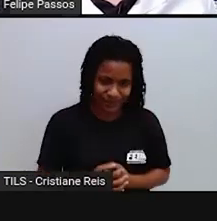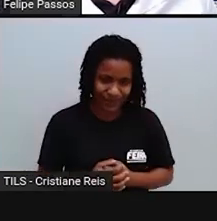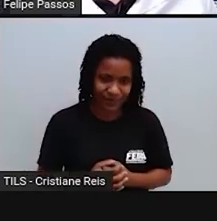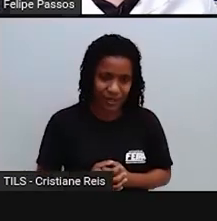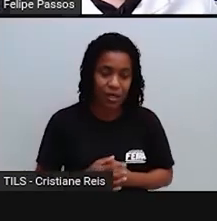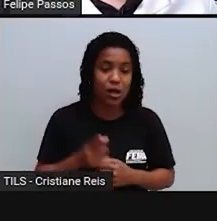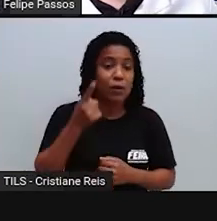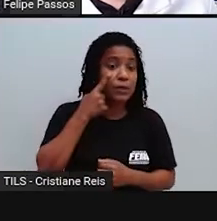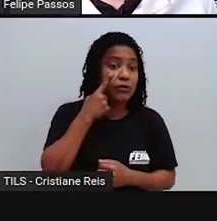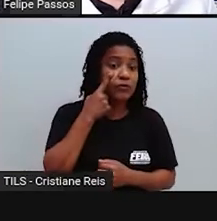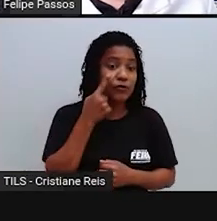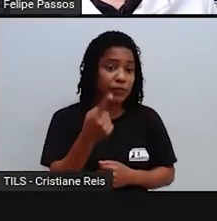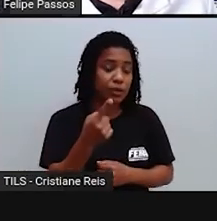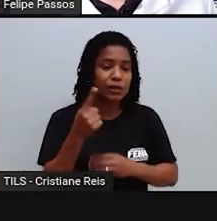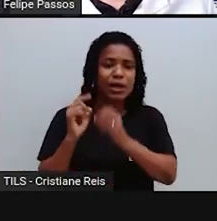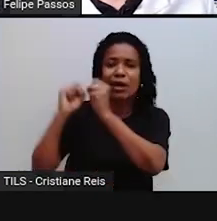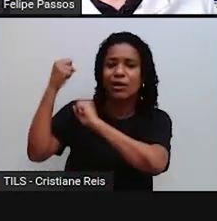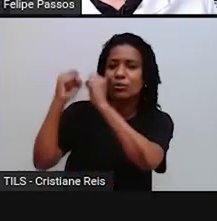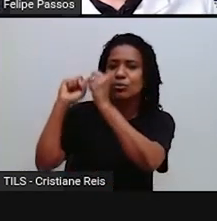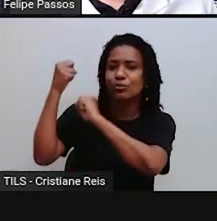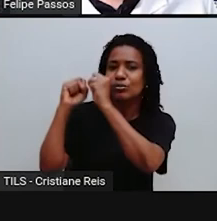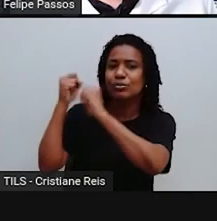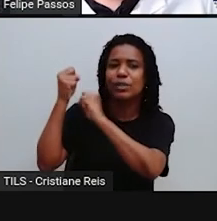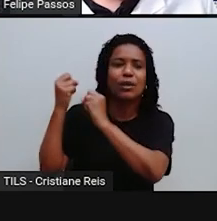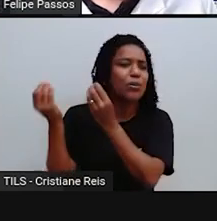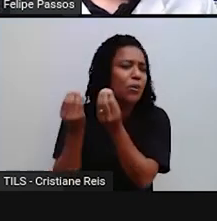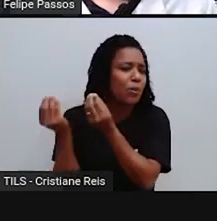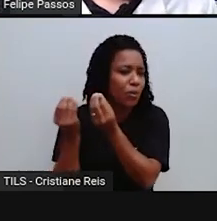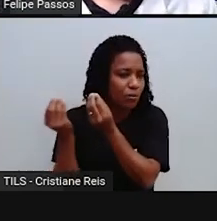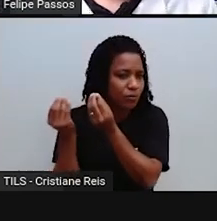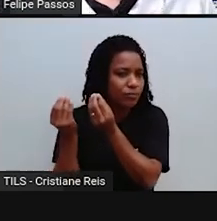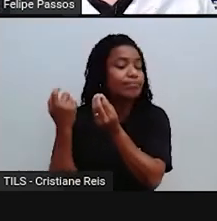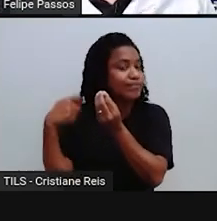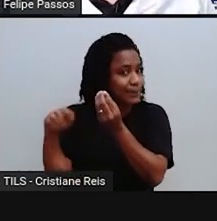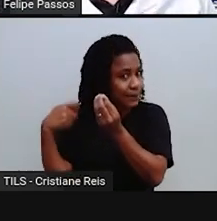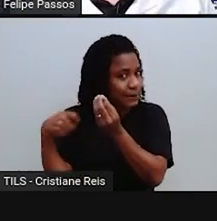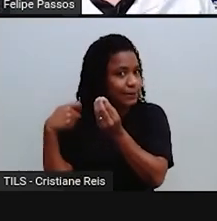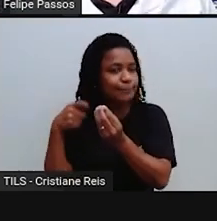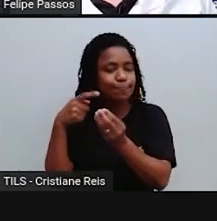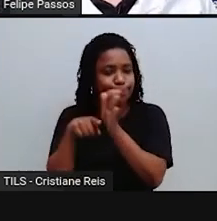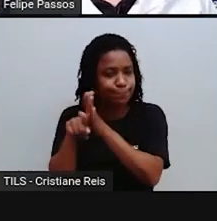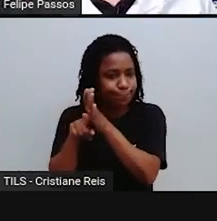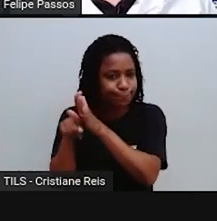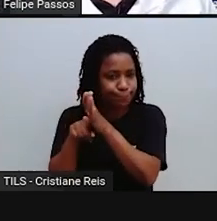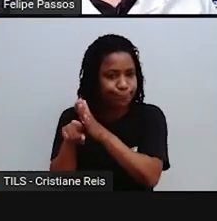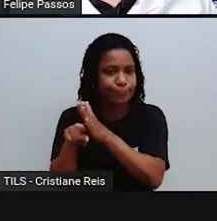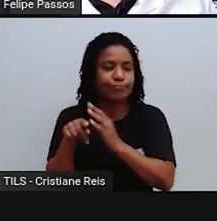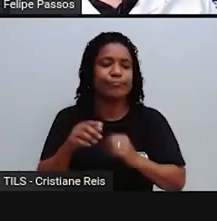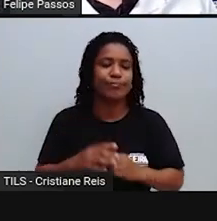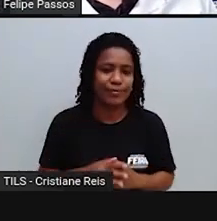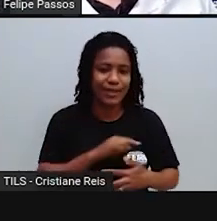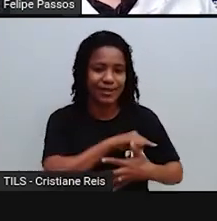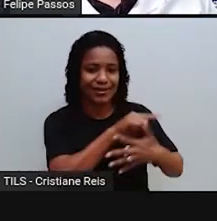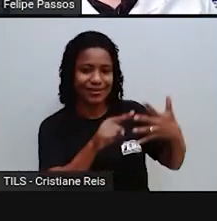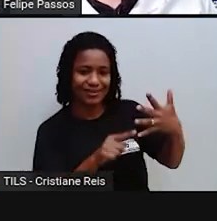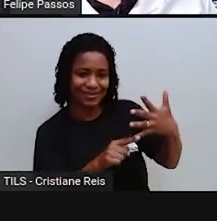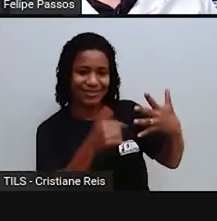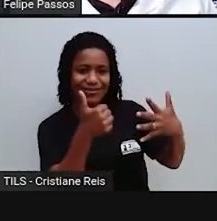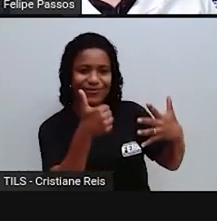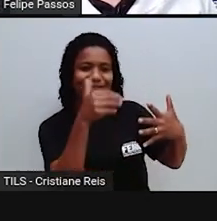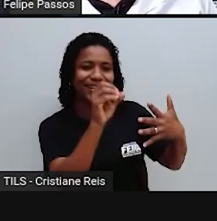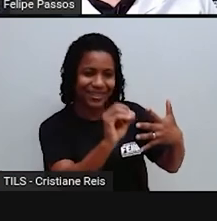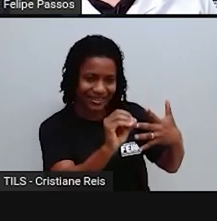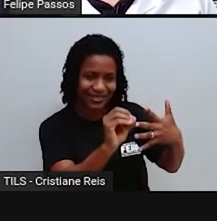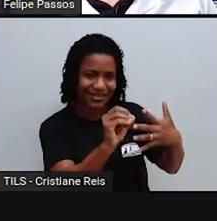age é o objetivo desse ponto. Dez, redução das desigualdades, tem tudo a ver com os dois primeiros tópicos,